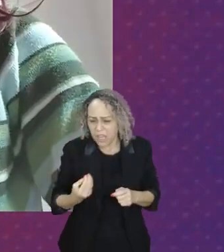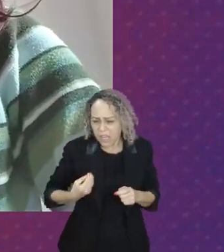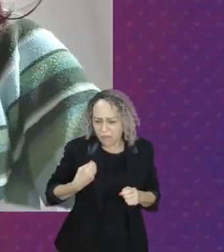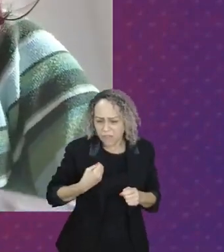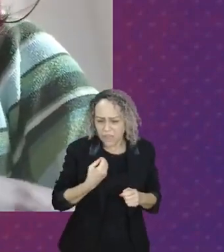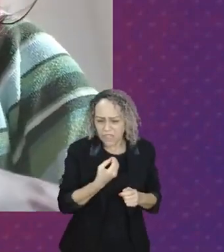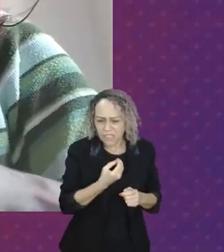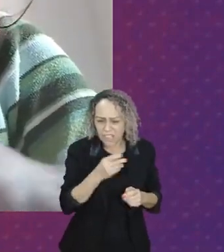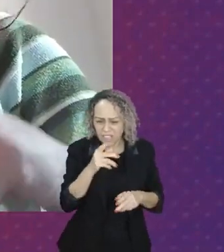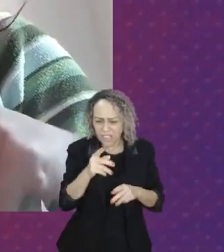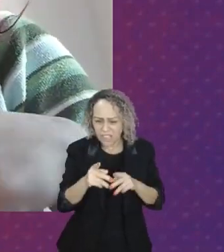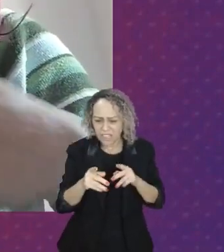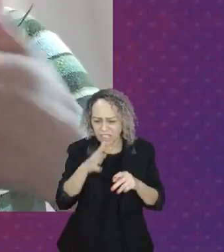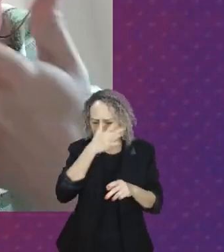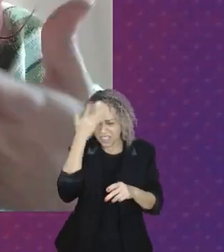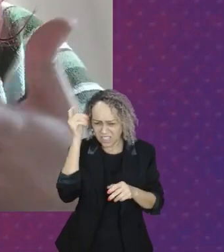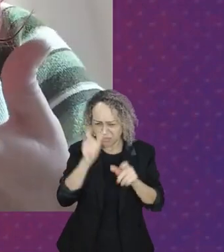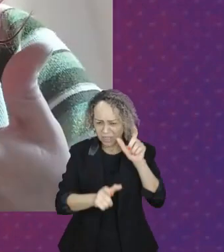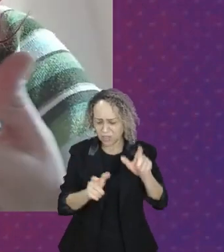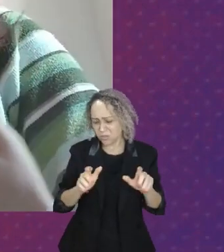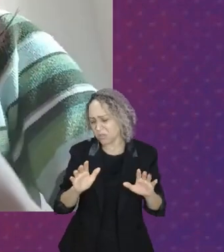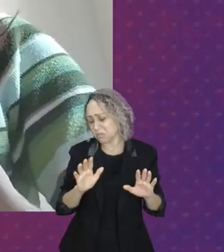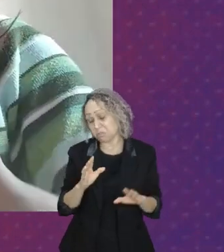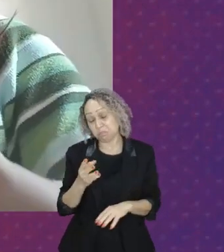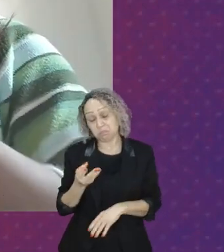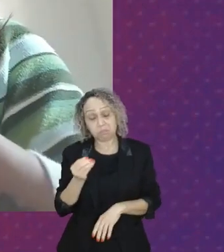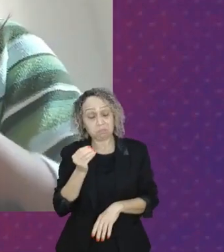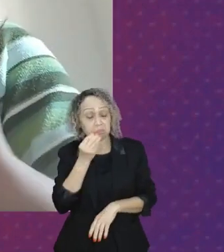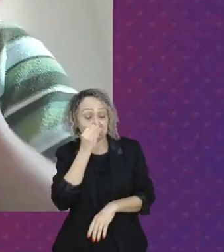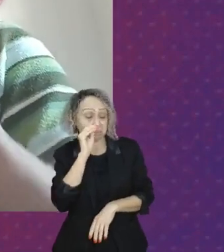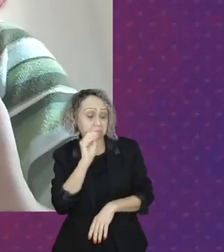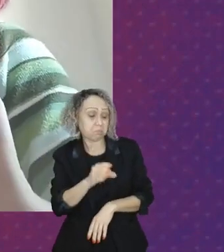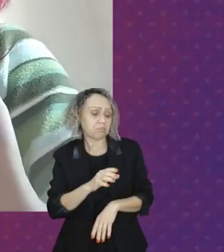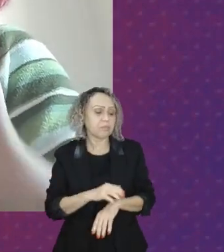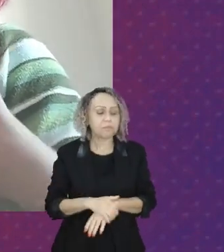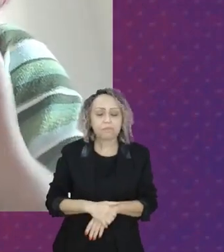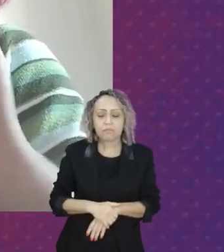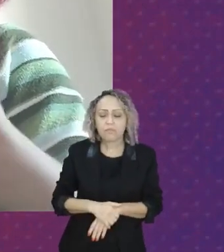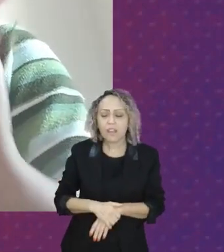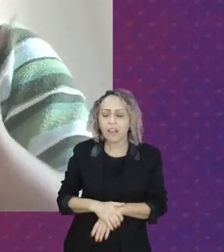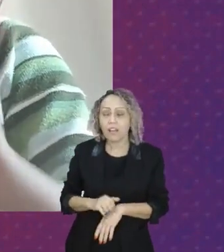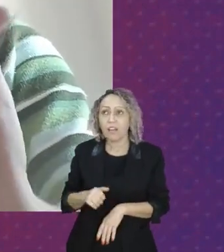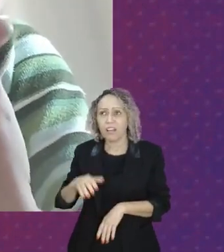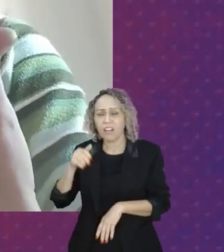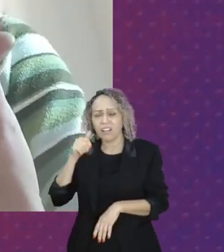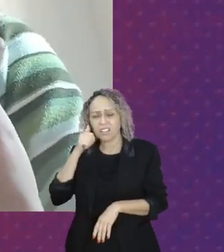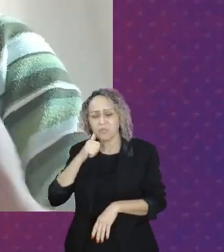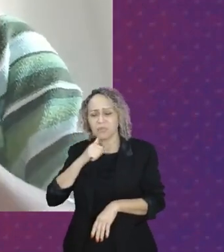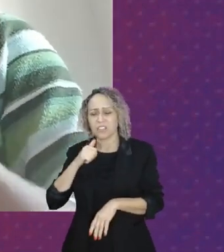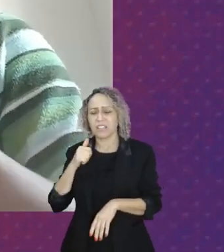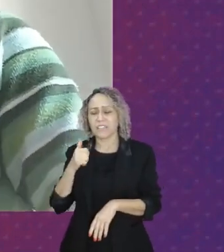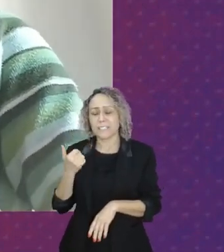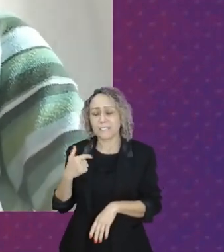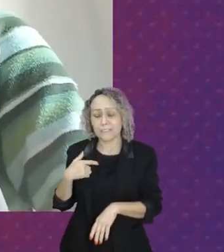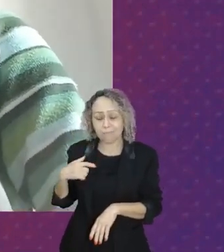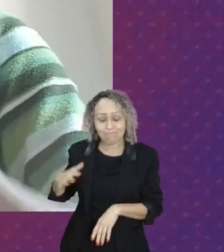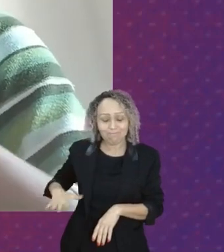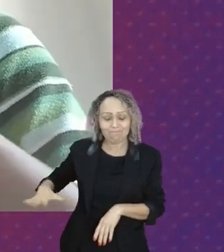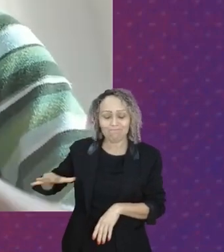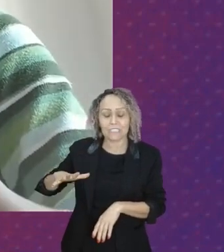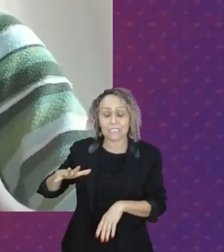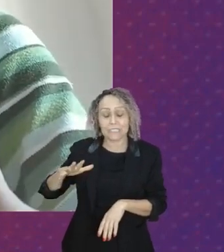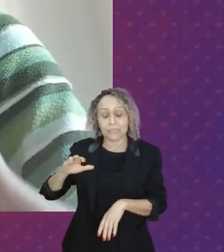a gente tem corrido ainda mais. As mulheres têm dormido sem saber se vai ter o gás para cozinhar